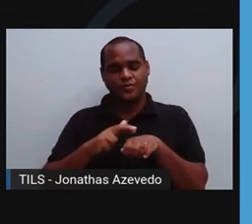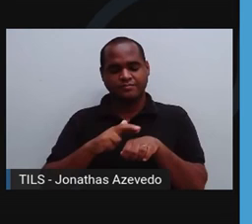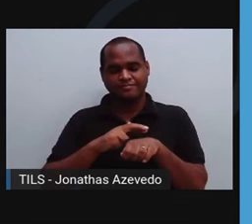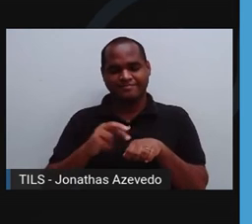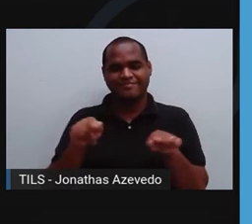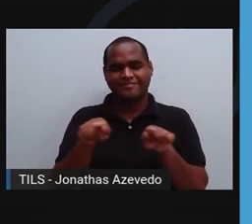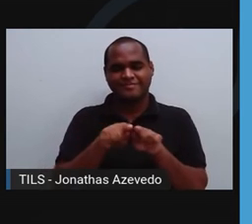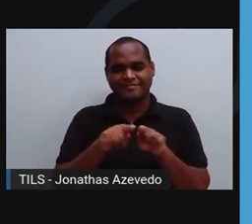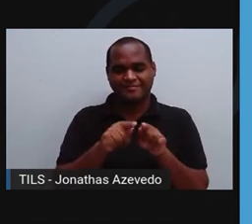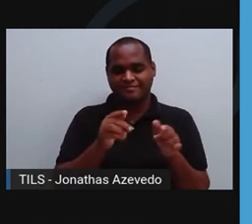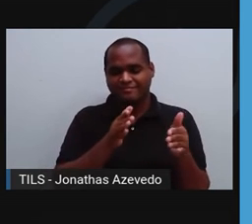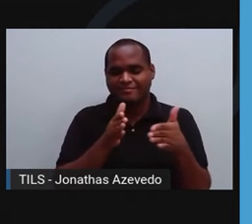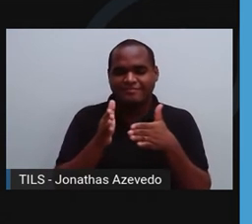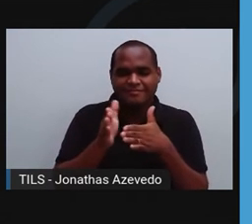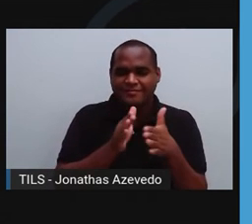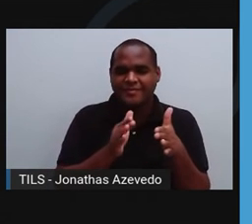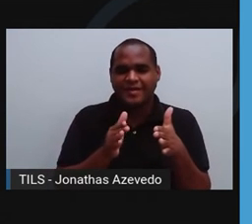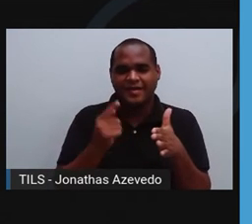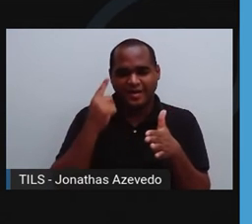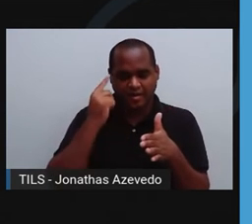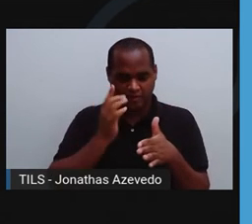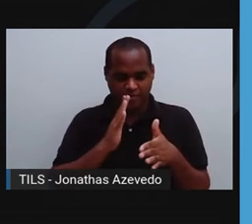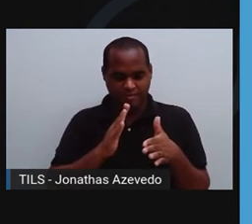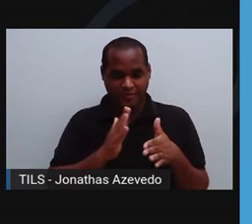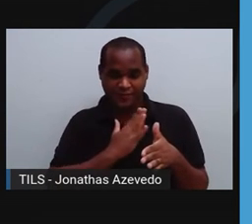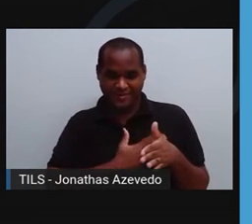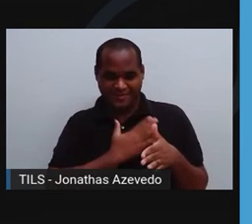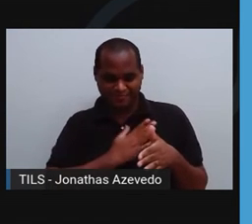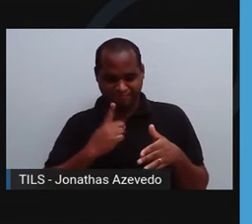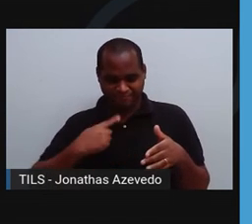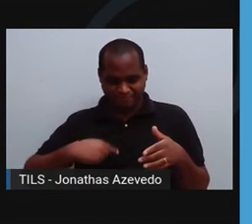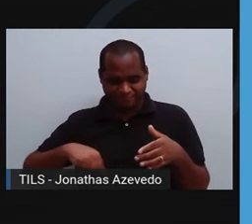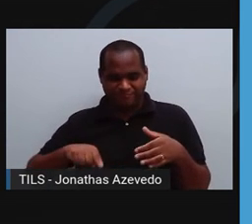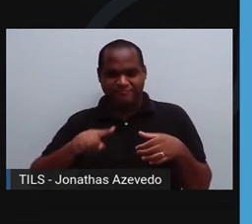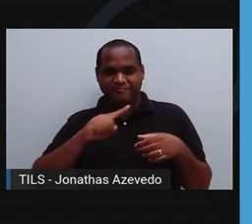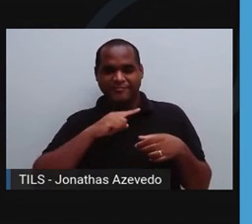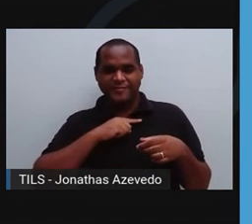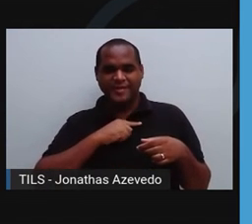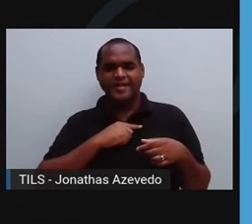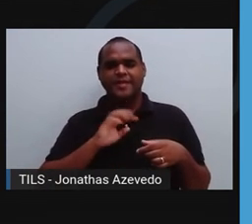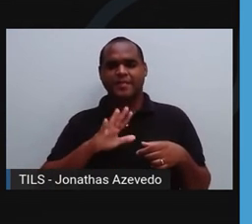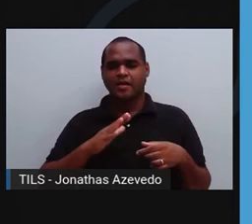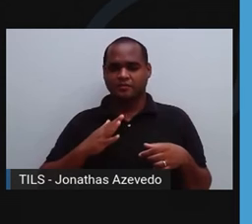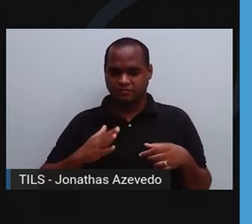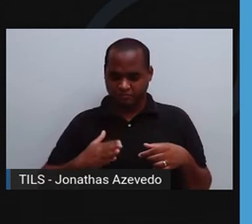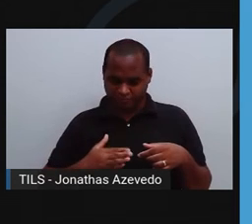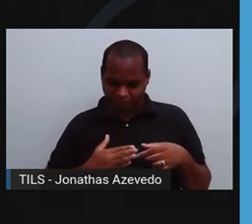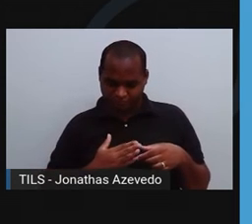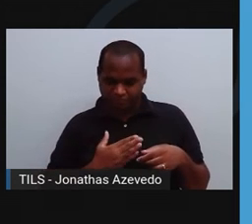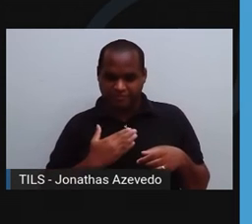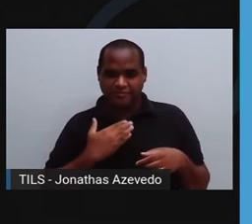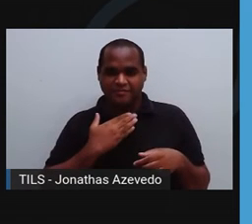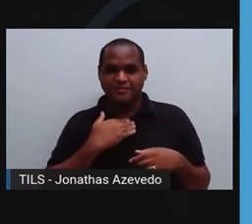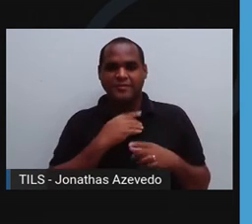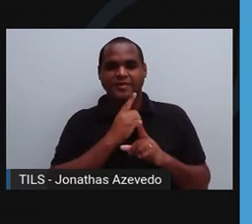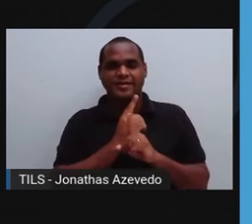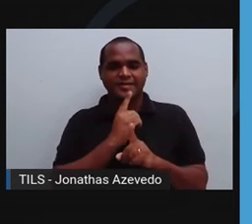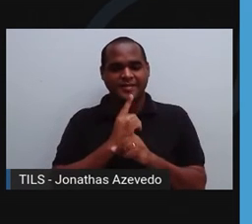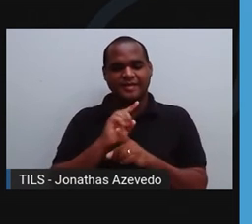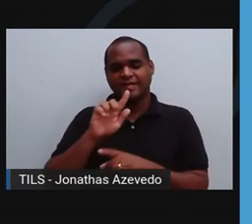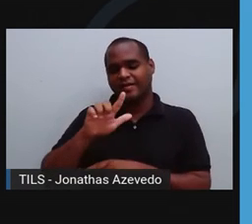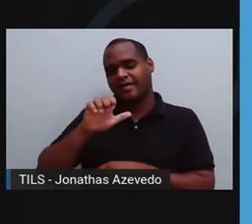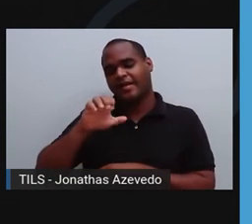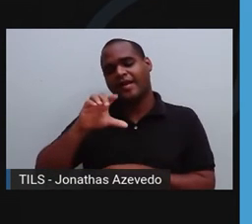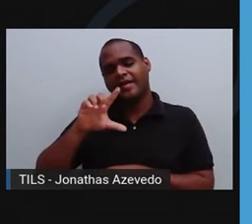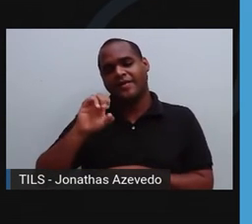caminho de volta para o coração. Mas nesse percurso, ele irá encontrar os gânglios linfáticos,